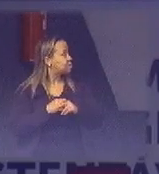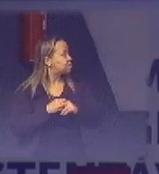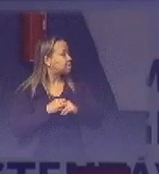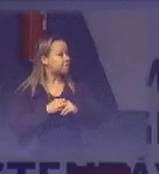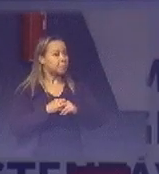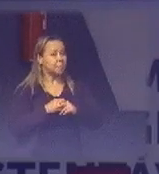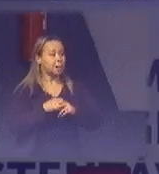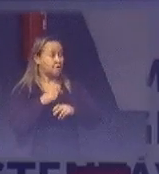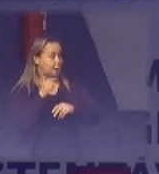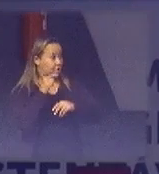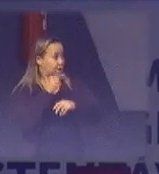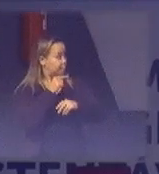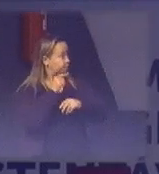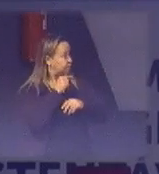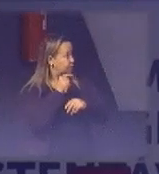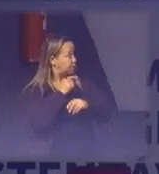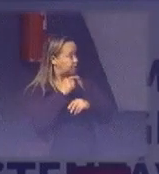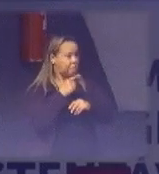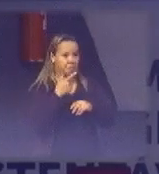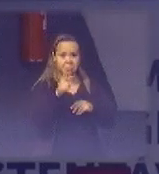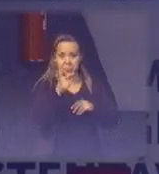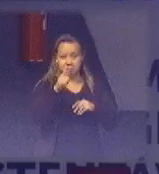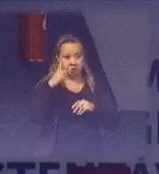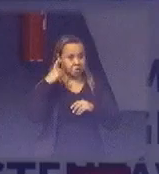É, ficou baixo mesmo.